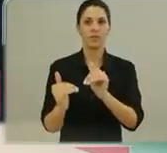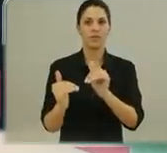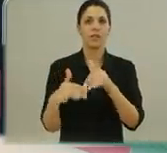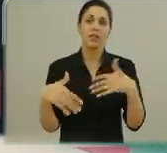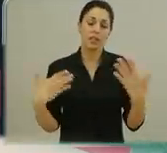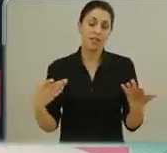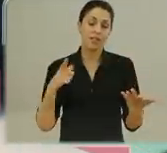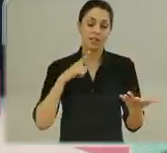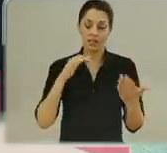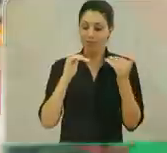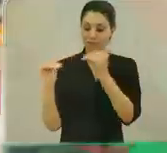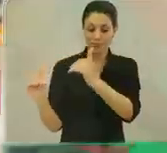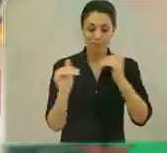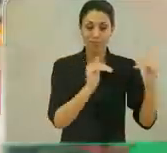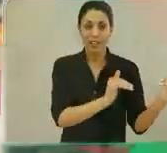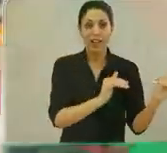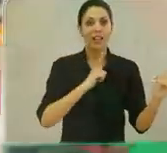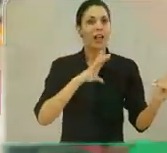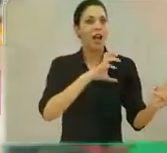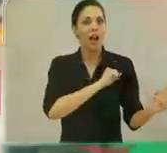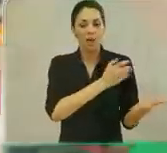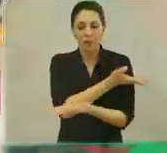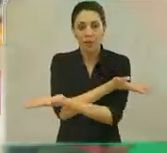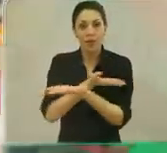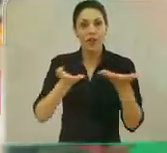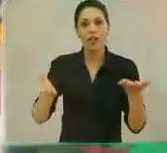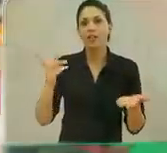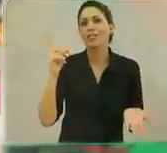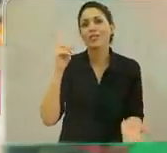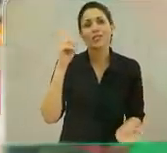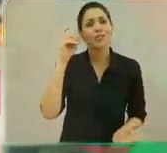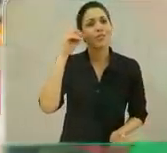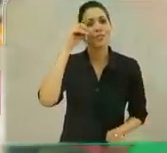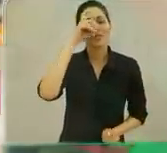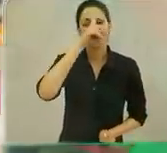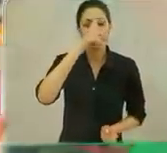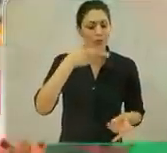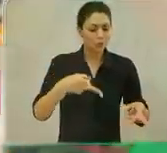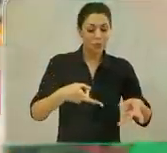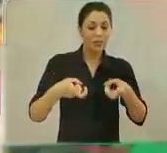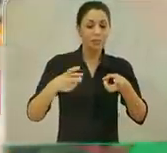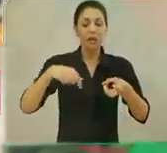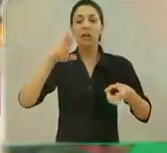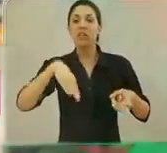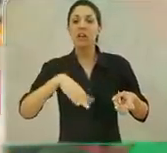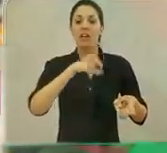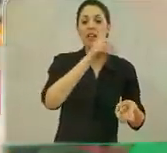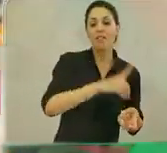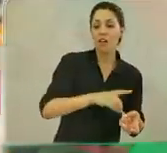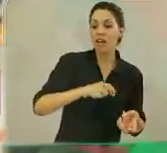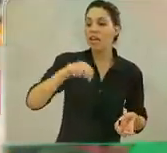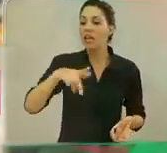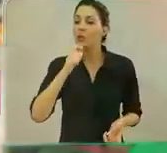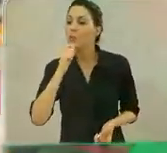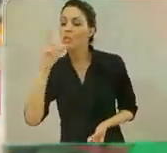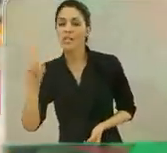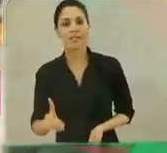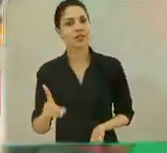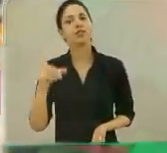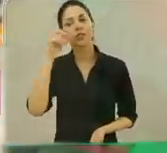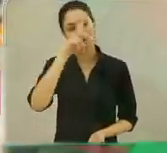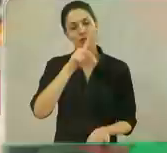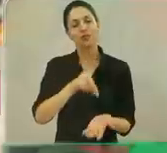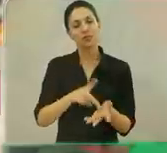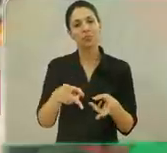respeitam, eles se amam. Você dificilmente descobre, se você não tiver um olhar diferenciado, aquele que é